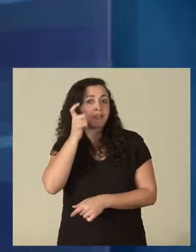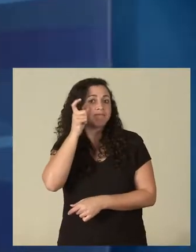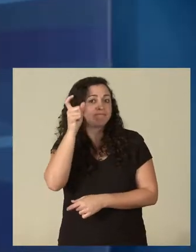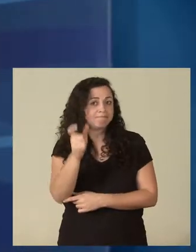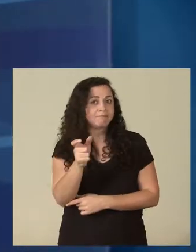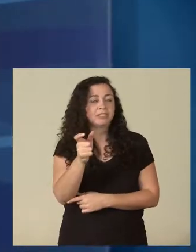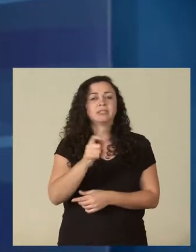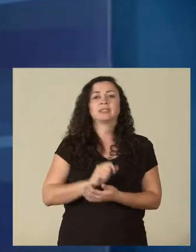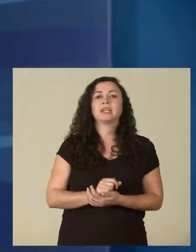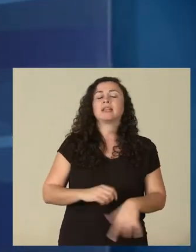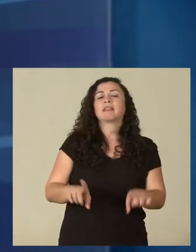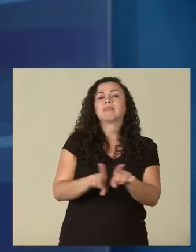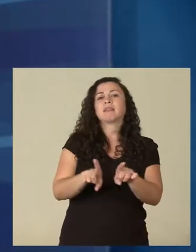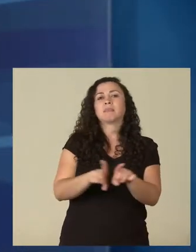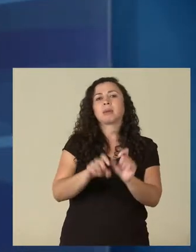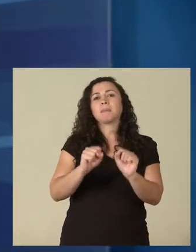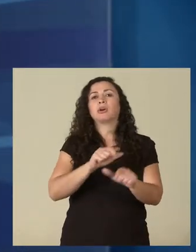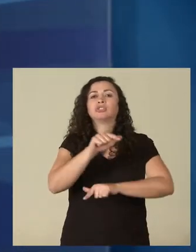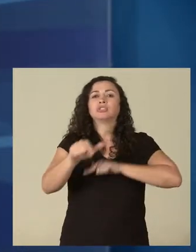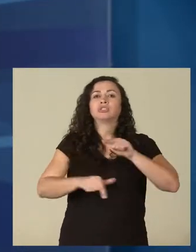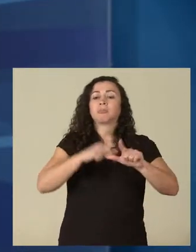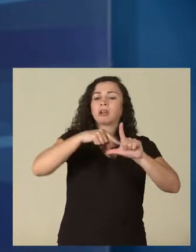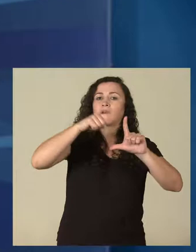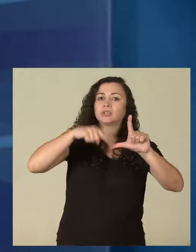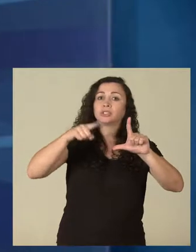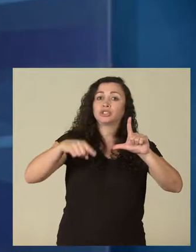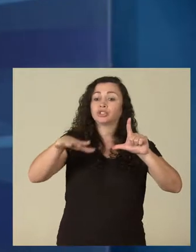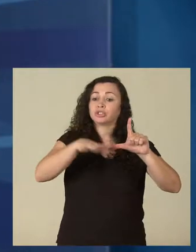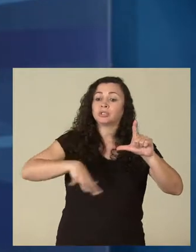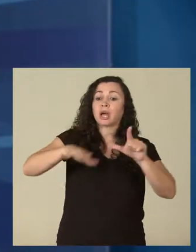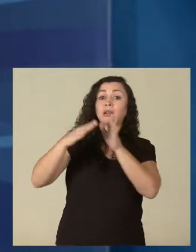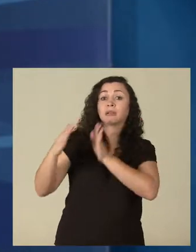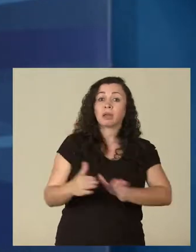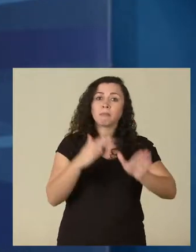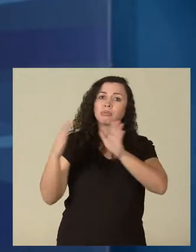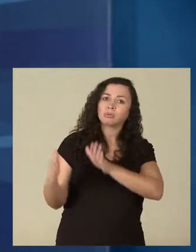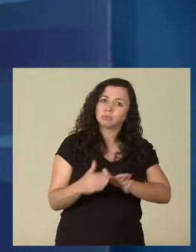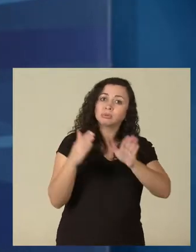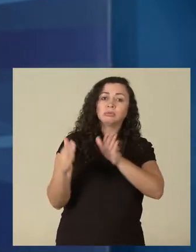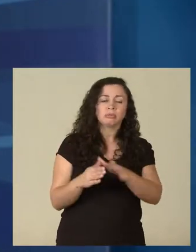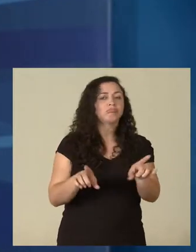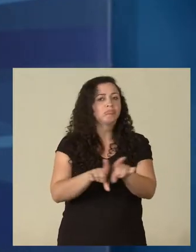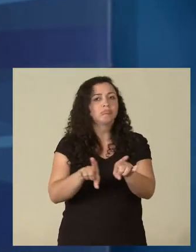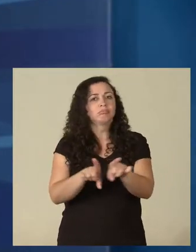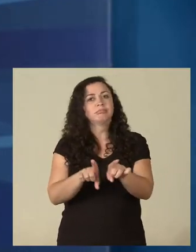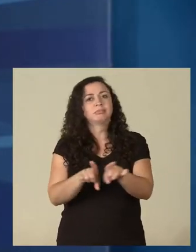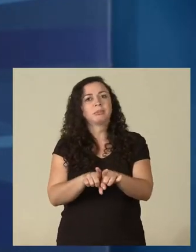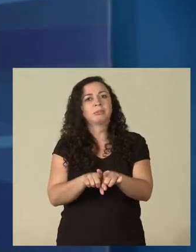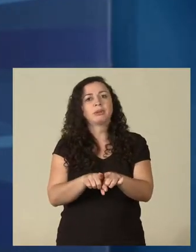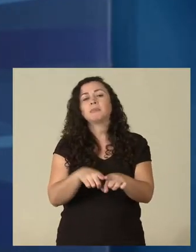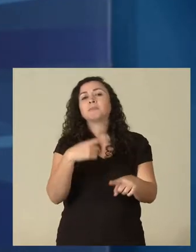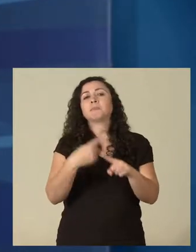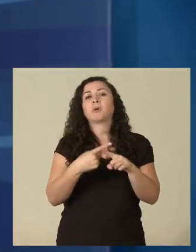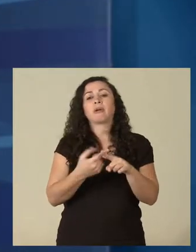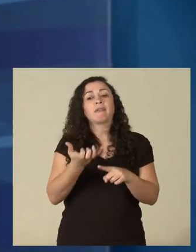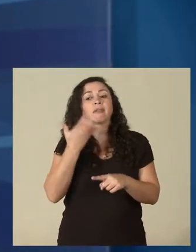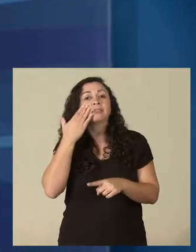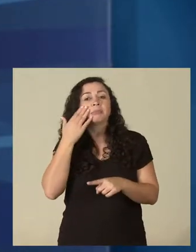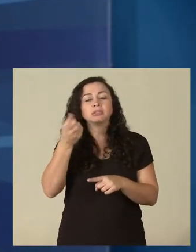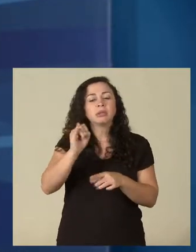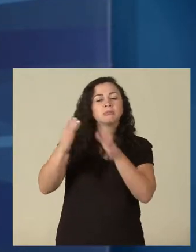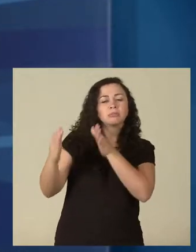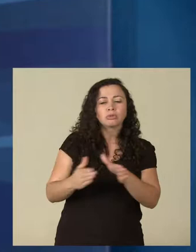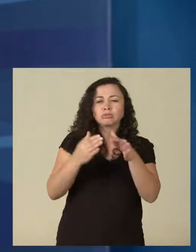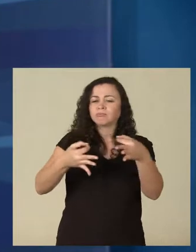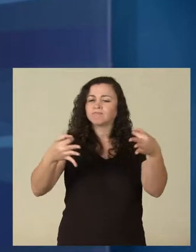ou ele pode trabalhar com estatística na área da produção propriamente dita, para ver se a